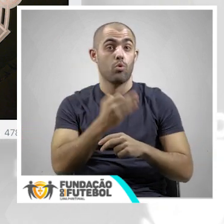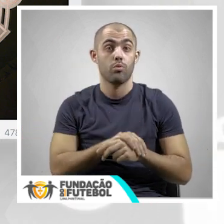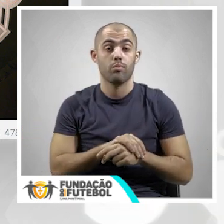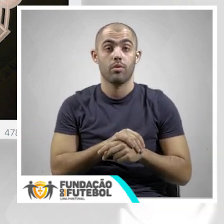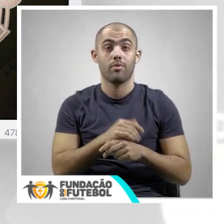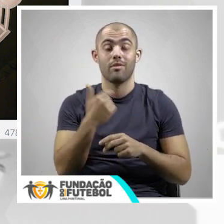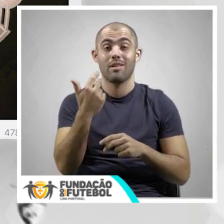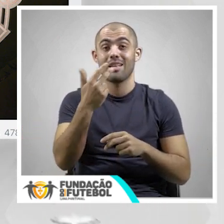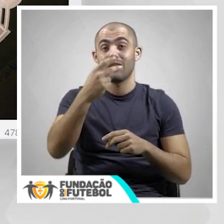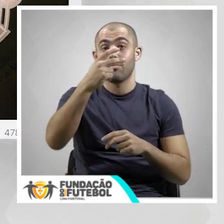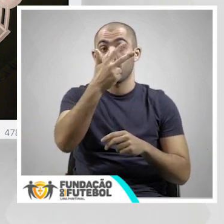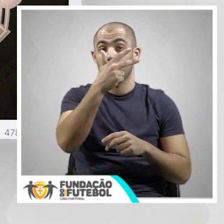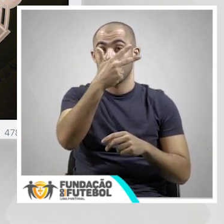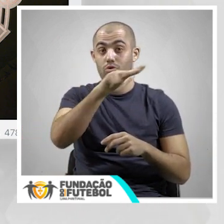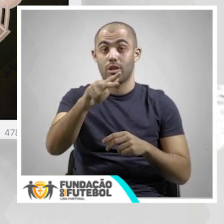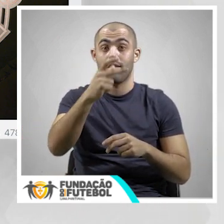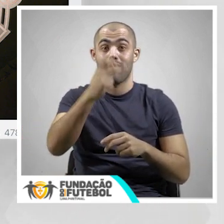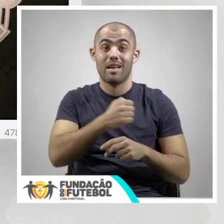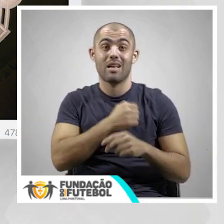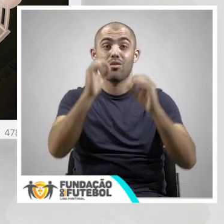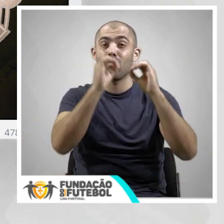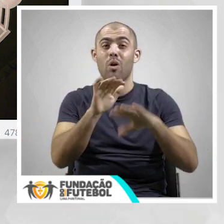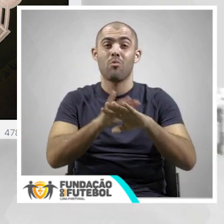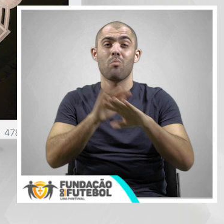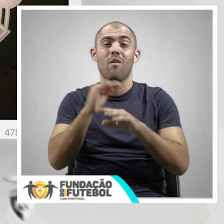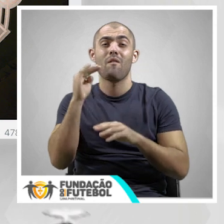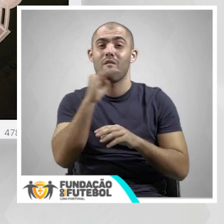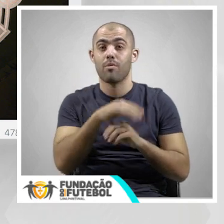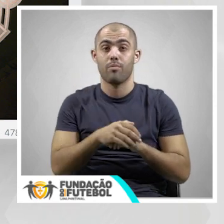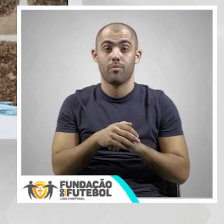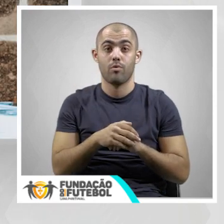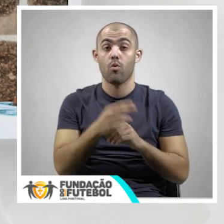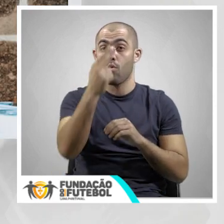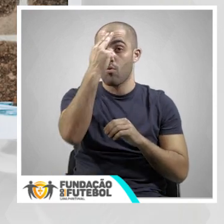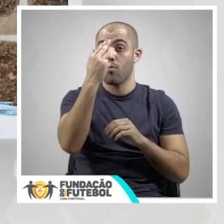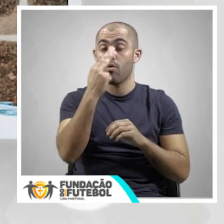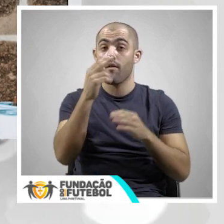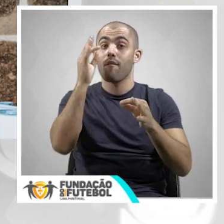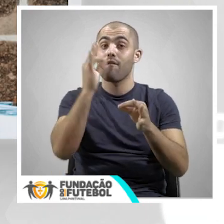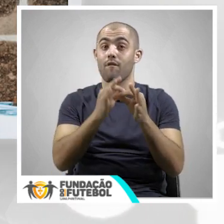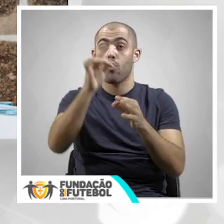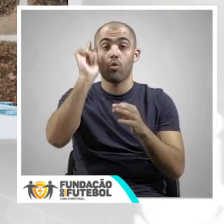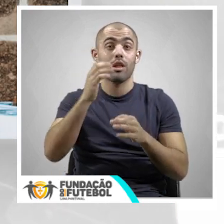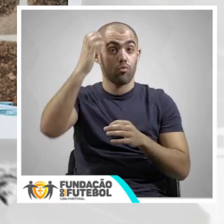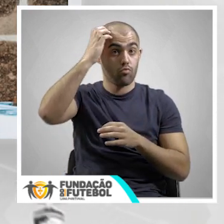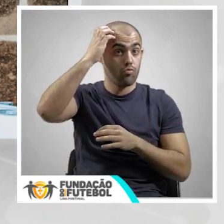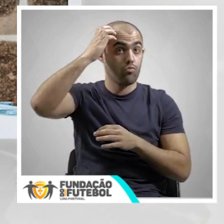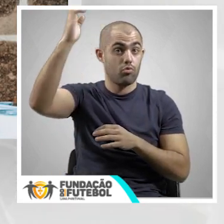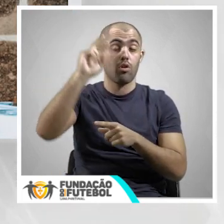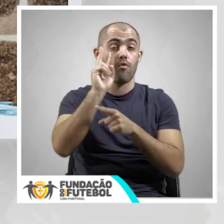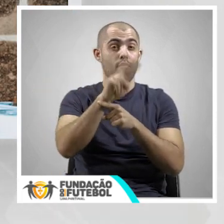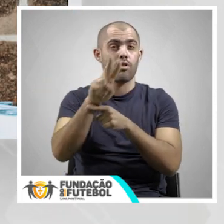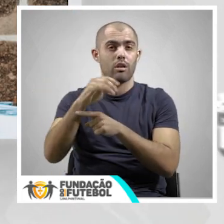Municipal do Porto para acolher os sem-abrigo durante a recente vaga de frio. O Vitória Solidário celebrou o Dia